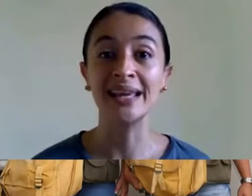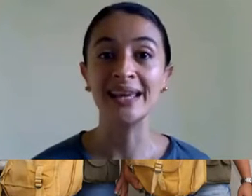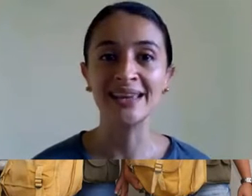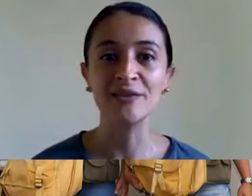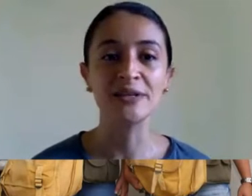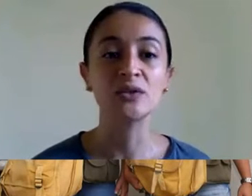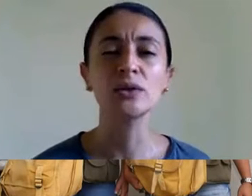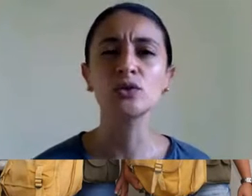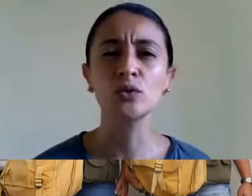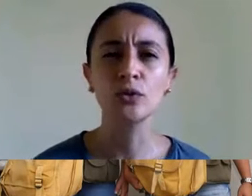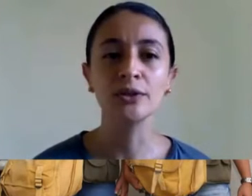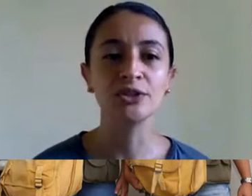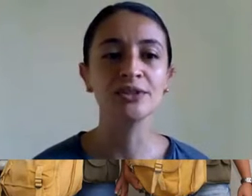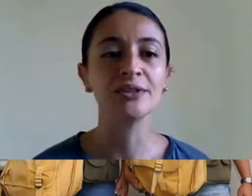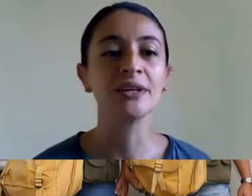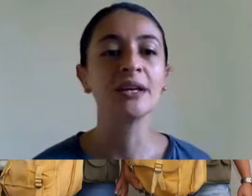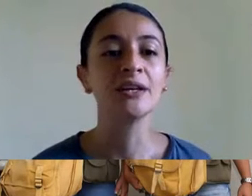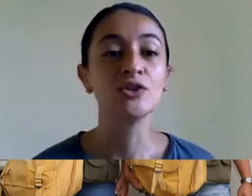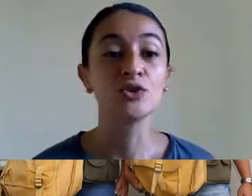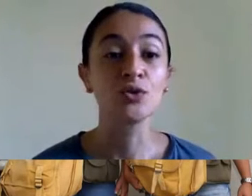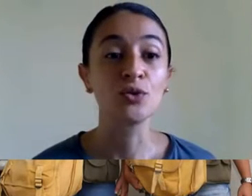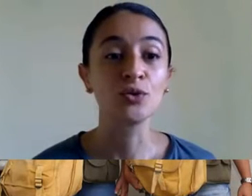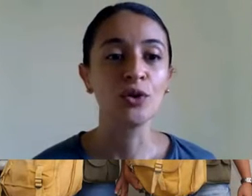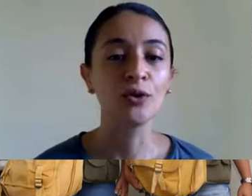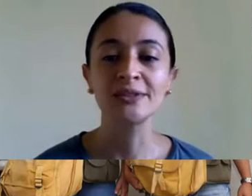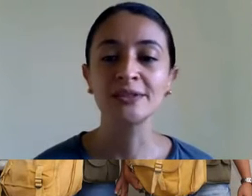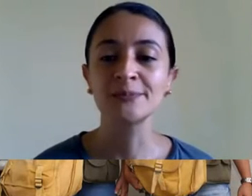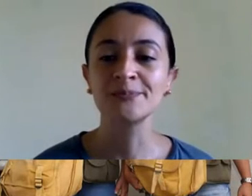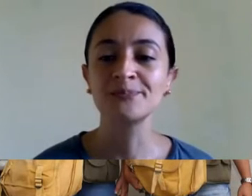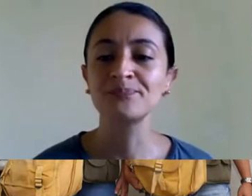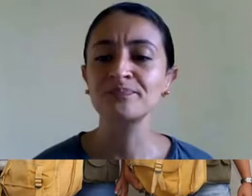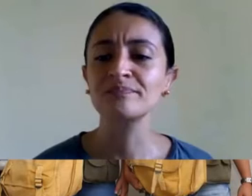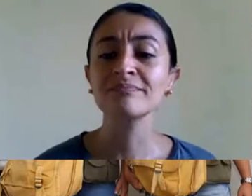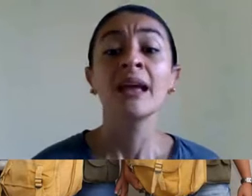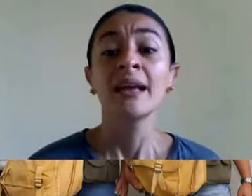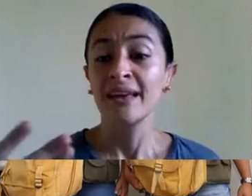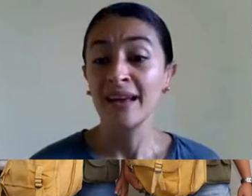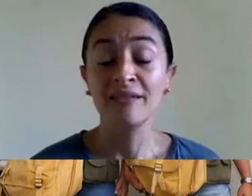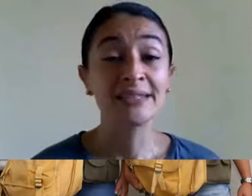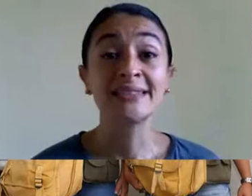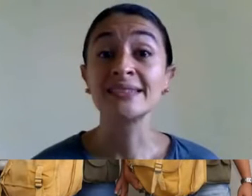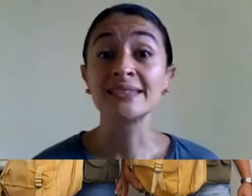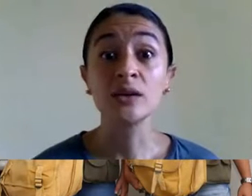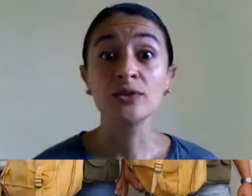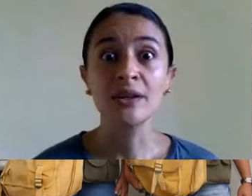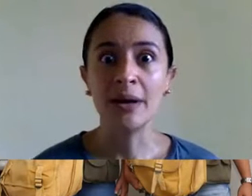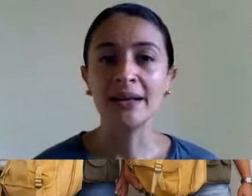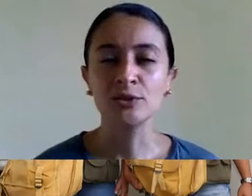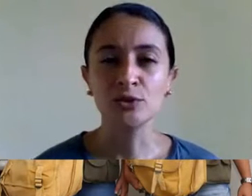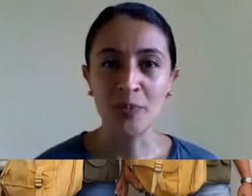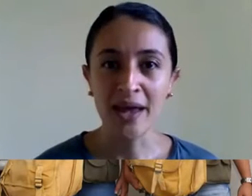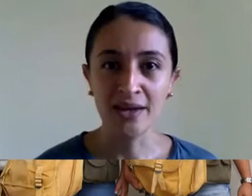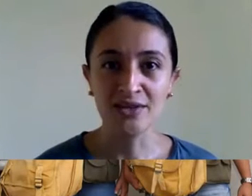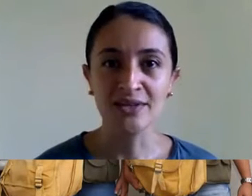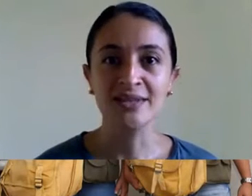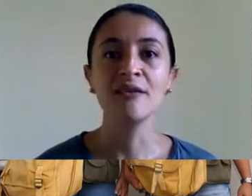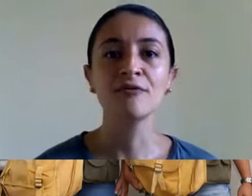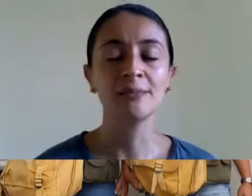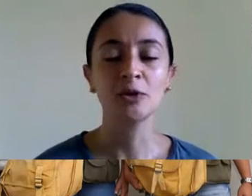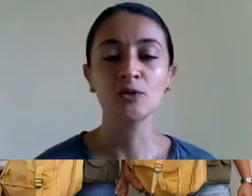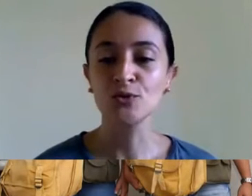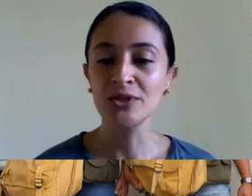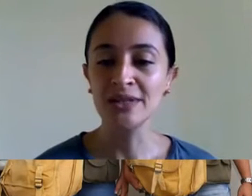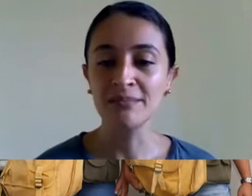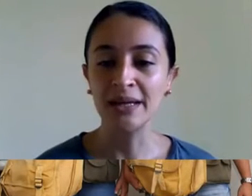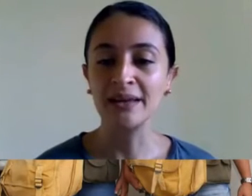músculos da DEM, fazer todo esse controle de... de zoonoses, a vacinação dos animais, dos pets, né,